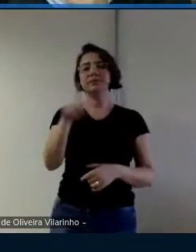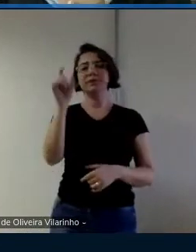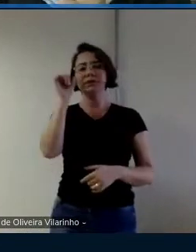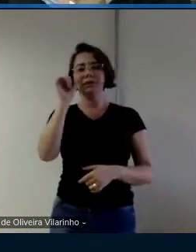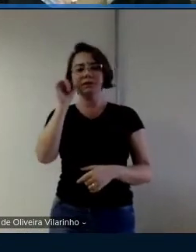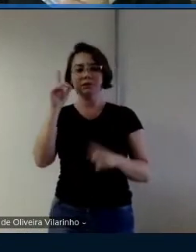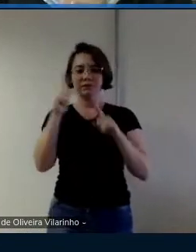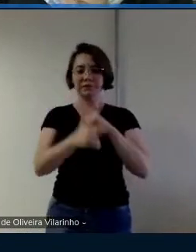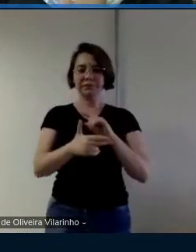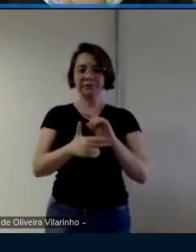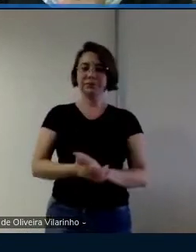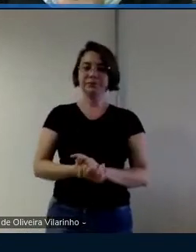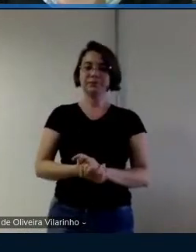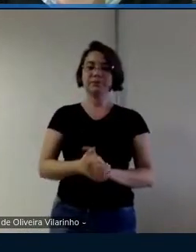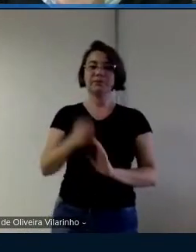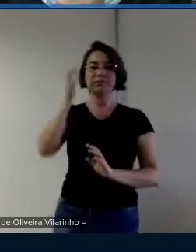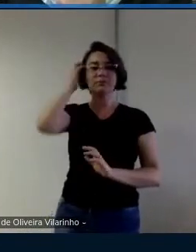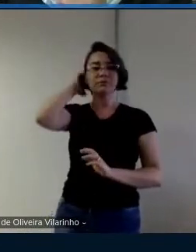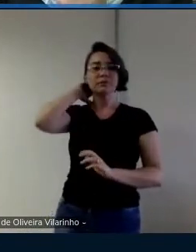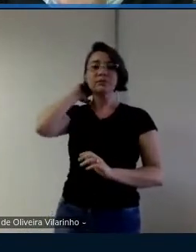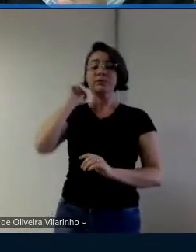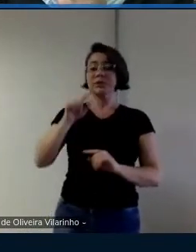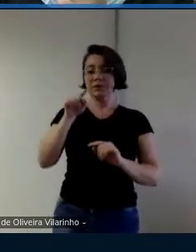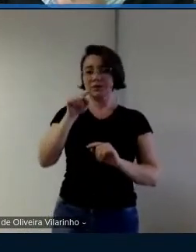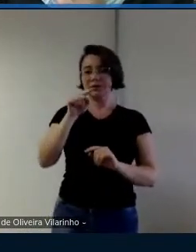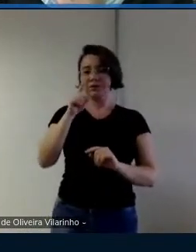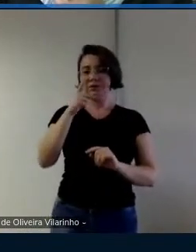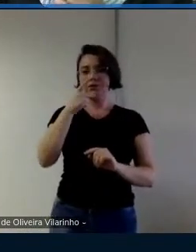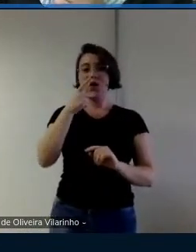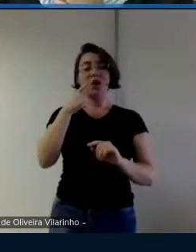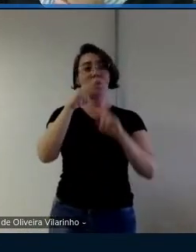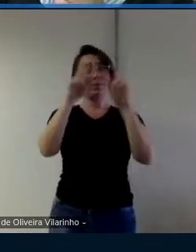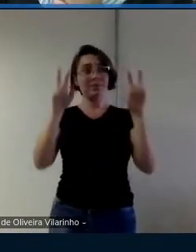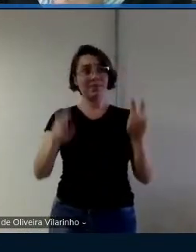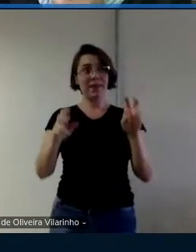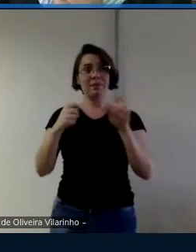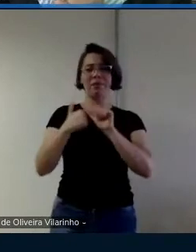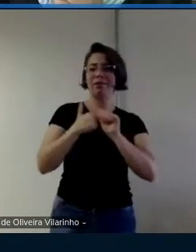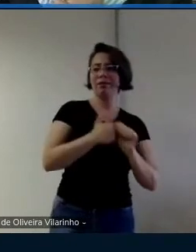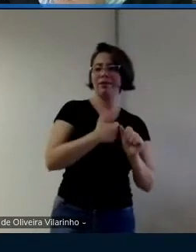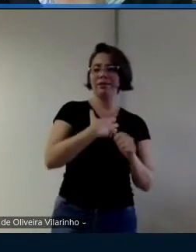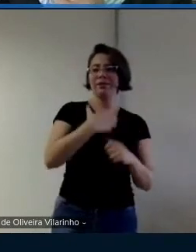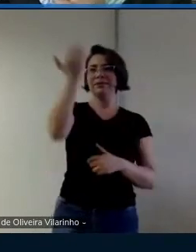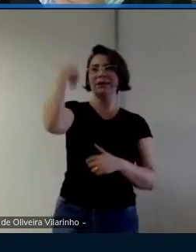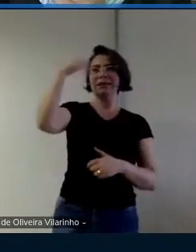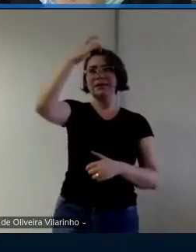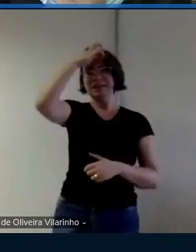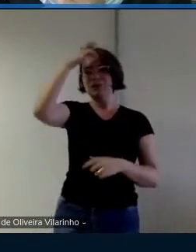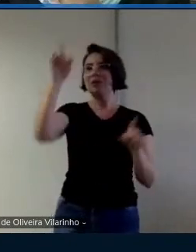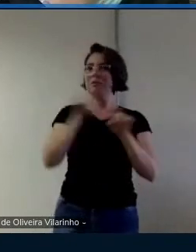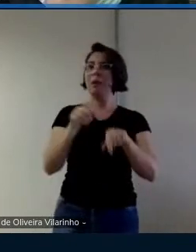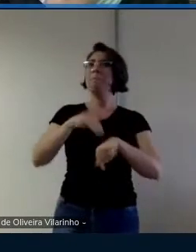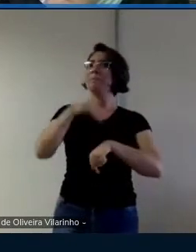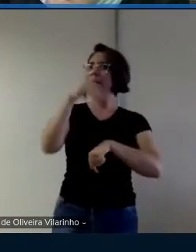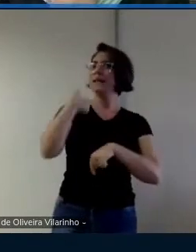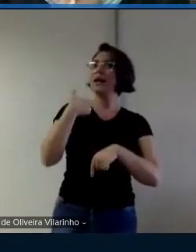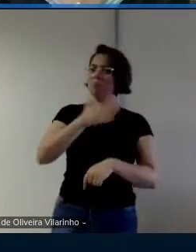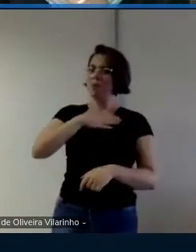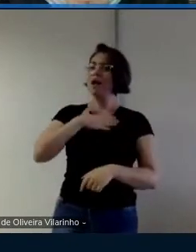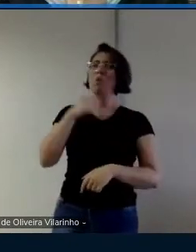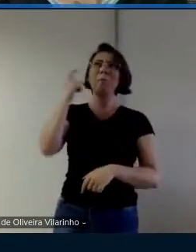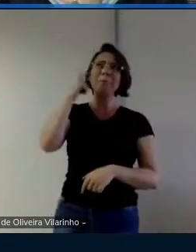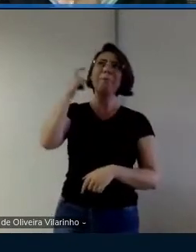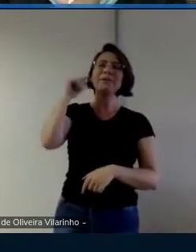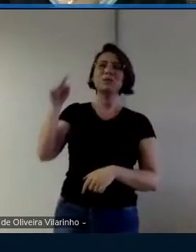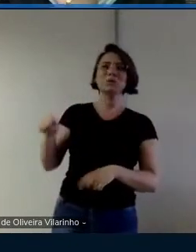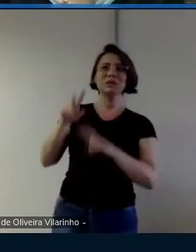mas esse é um tema que me persegue desde o meu mestrado com Luiz Carlos desde o mestrado que eu